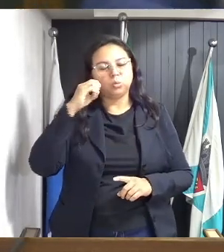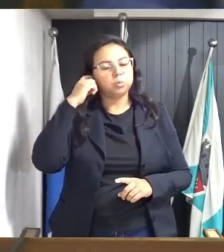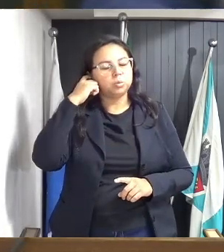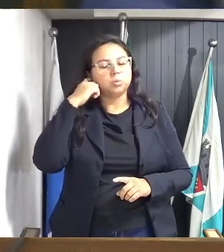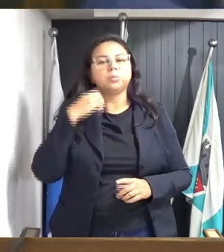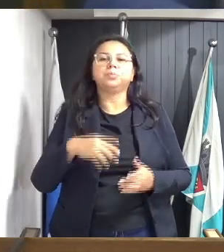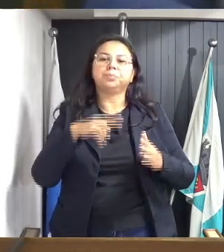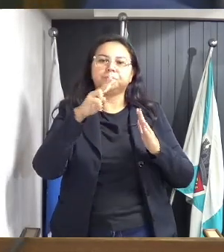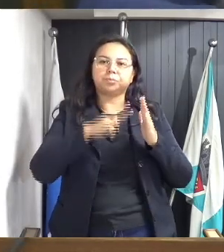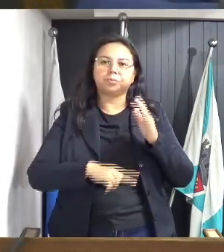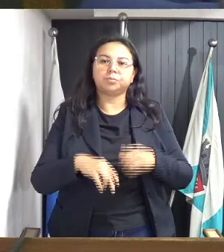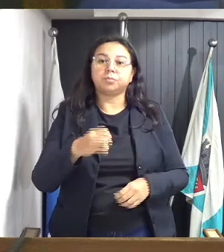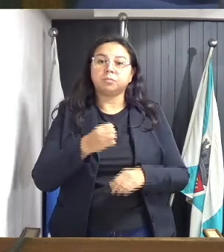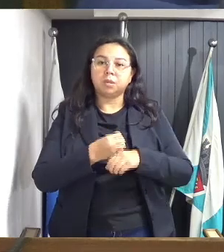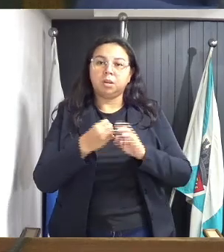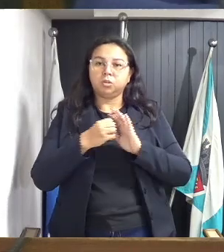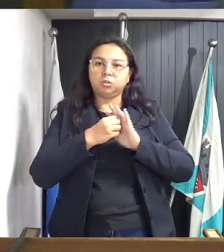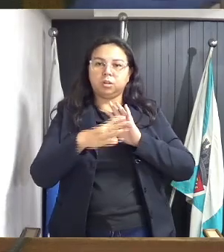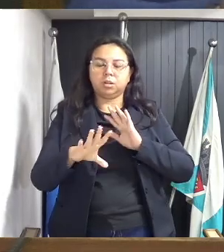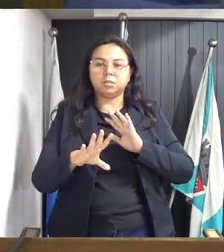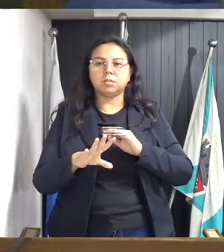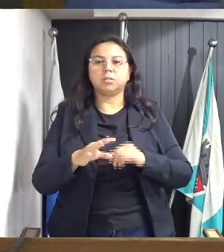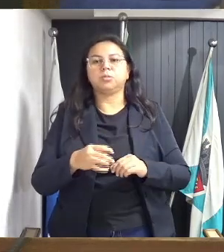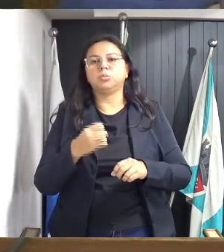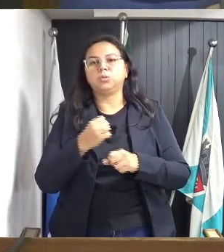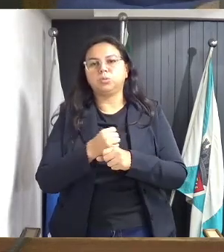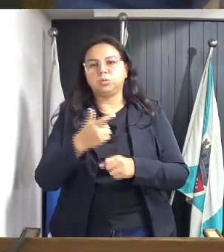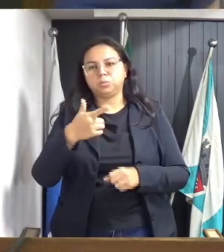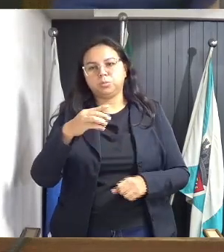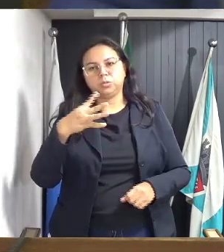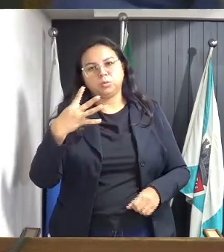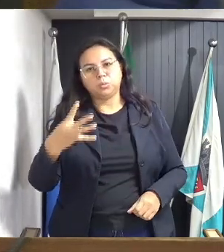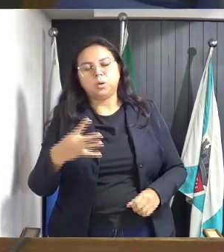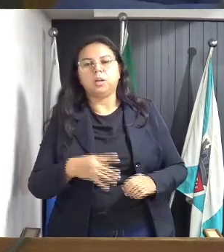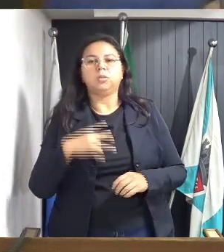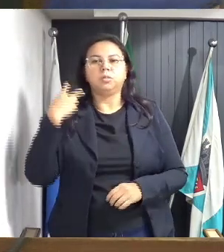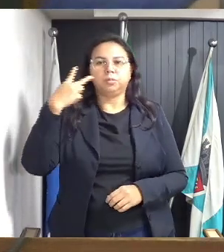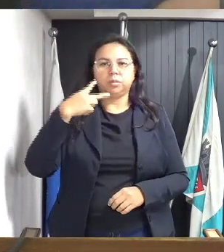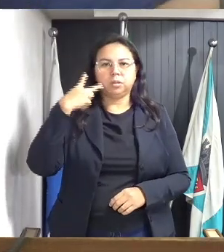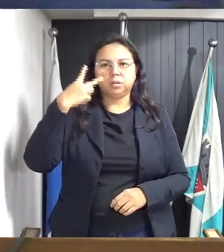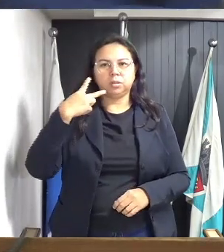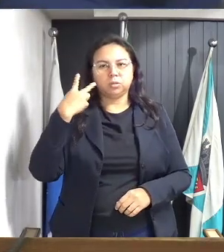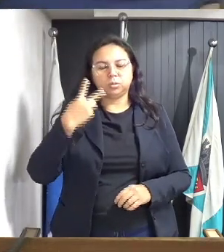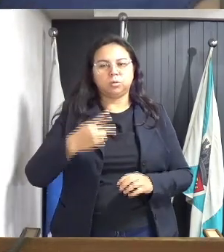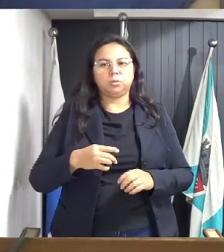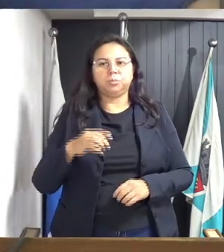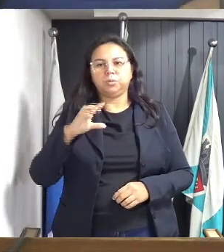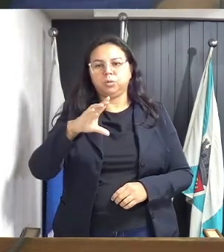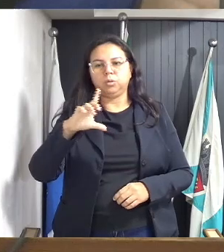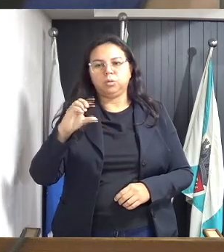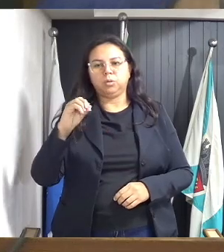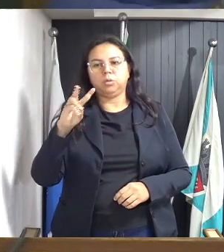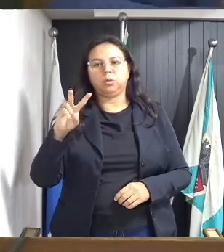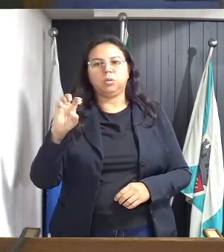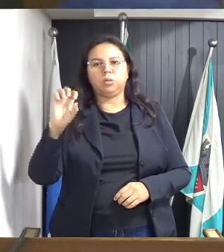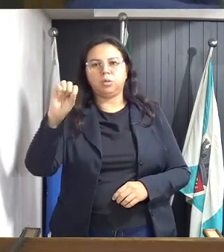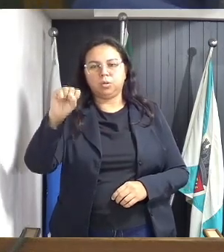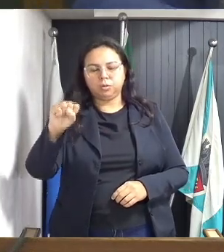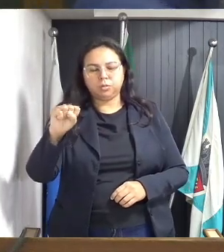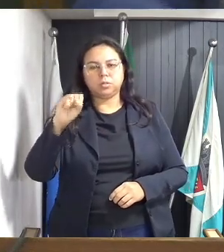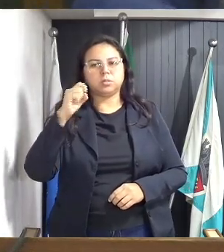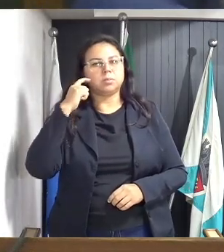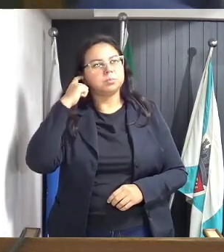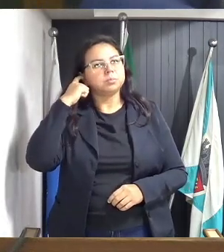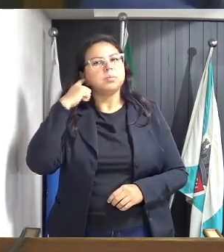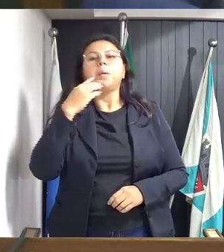Indicação número 7.830, 2024. Do excelentíssimo senhor vereador Clóvis Mororó Magalhães,